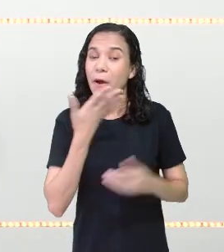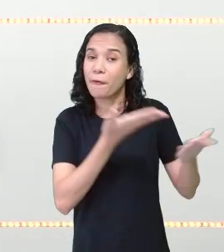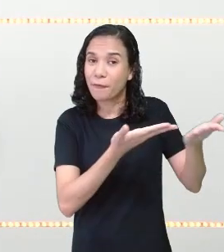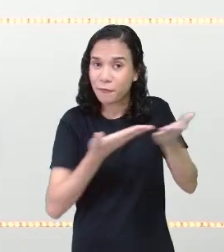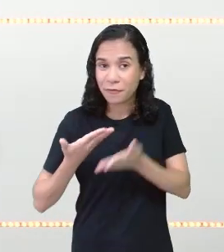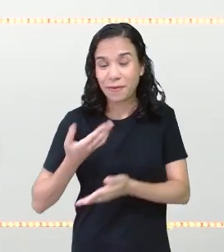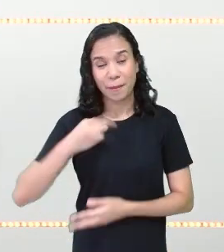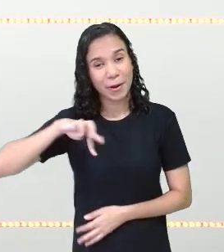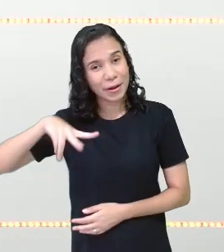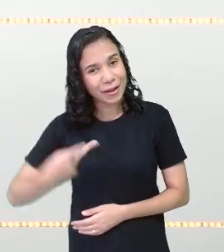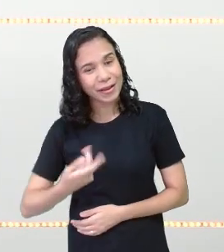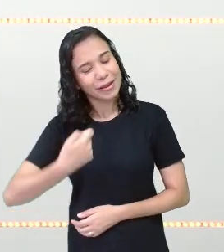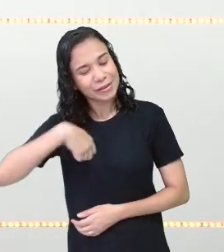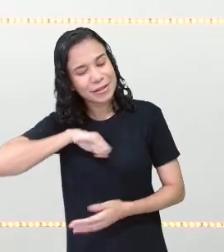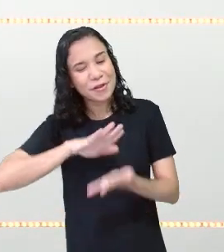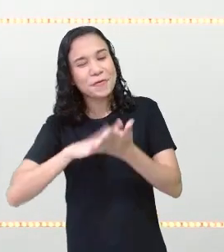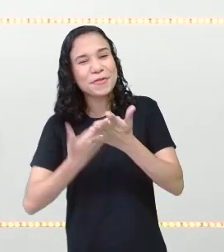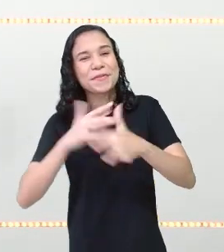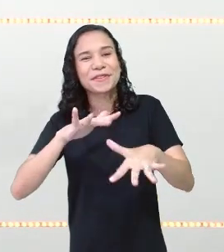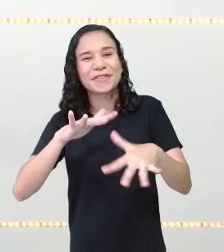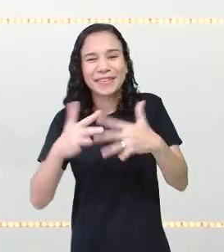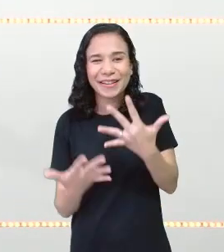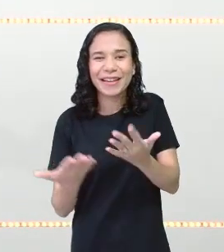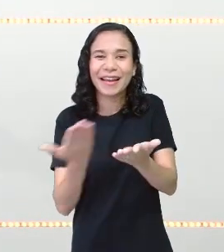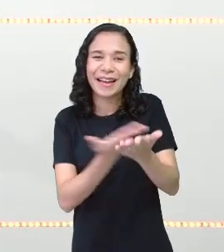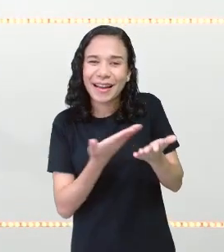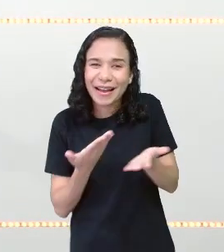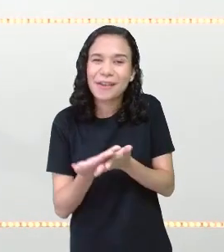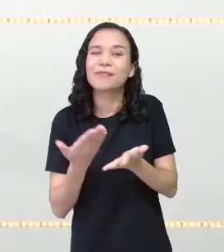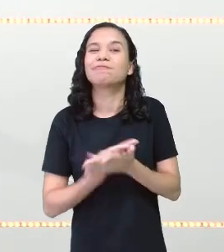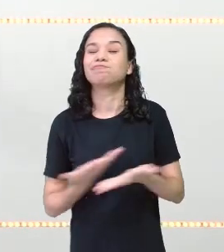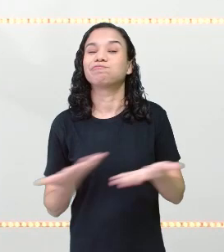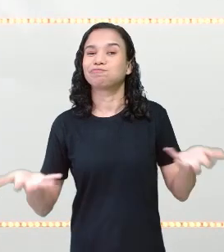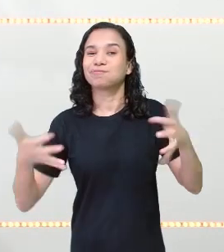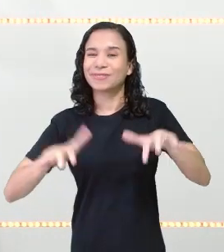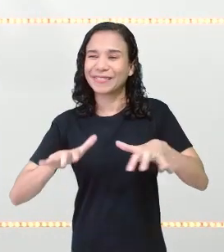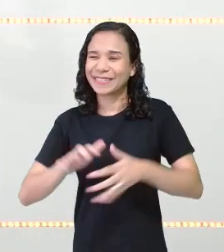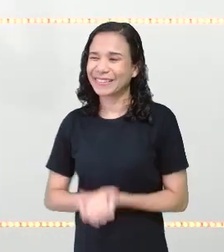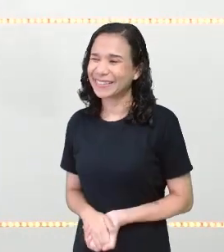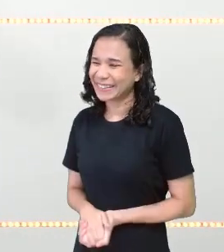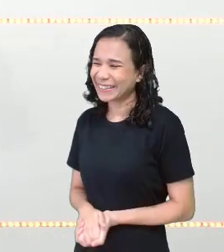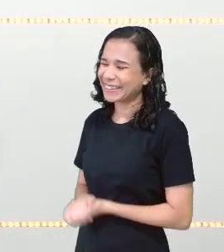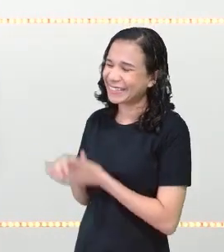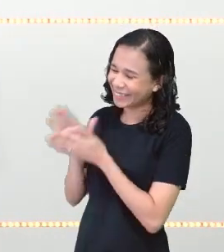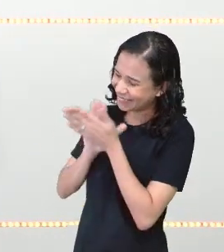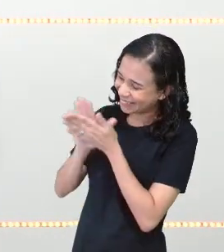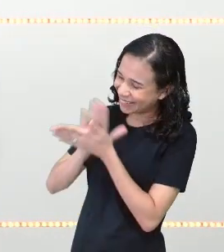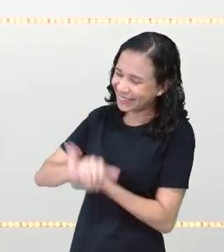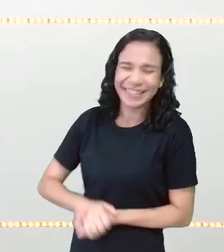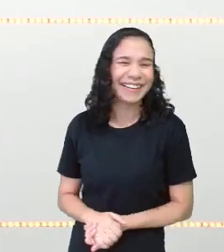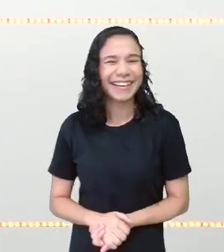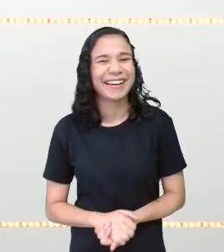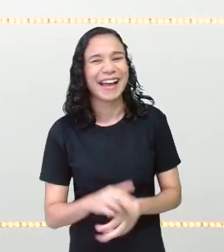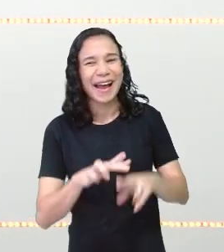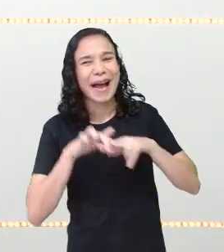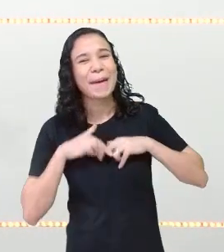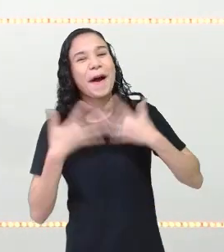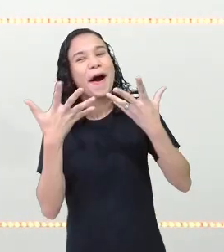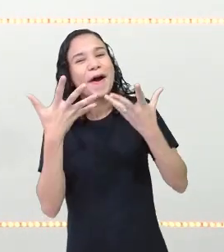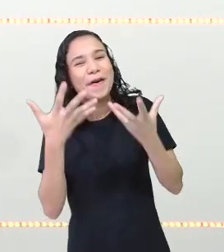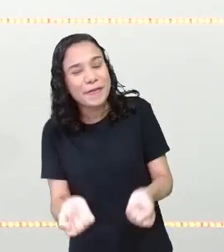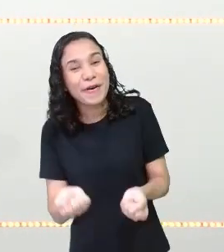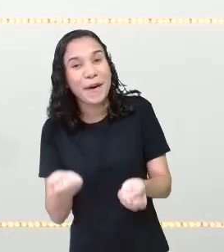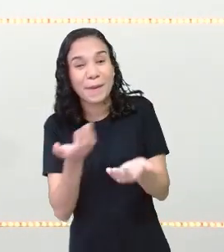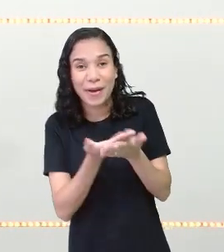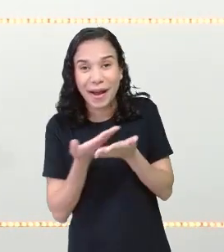-vindas para a Helena, nossa intérprete de Libras, tornando nossa aula mais inclusiva. Bem-vinda, Helena! Vamos lá, vamos